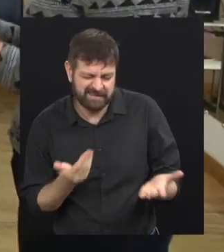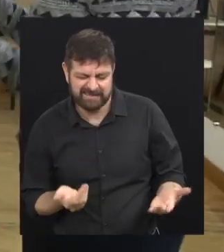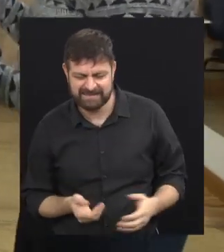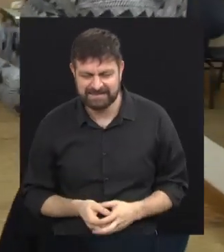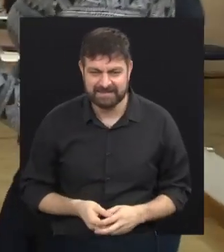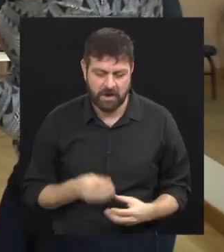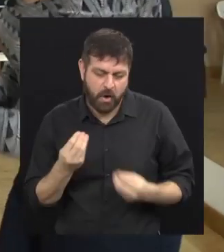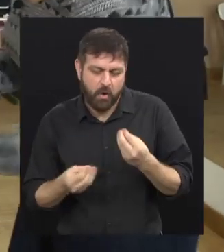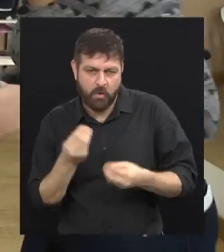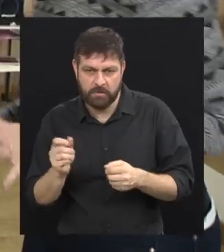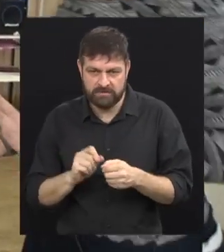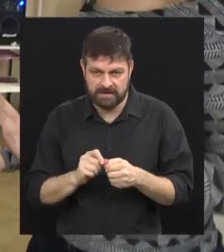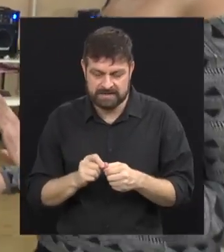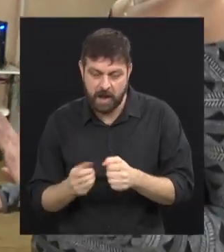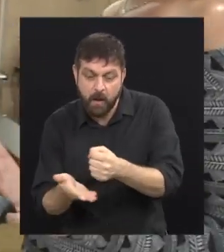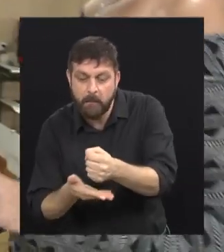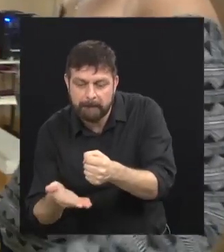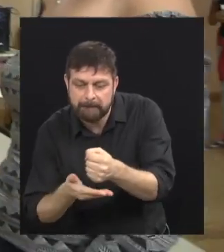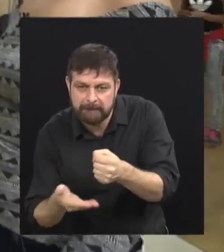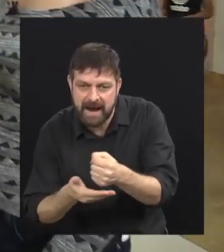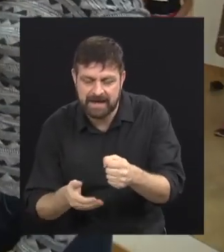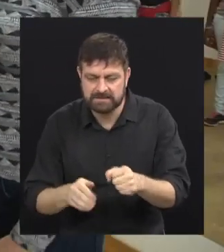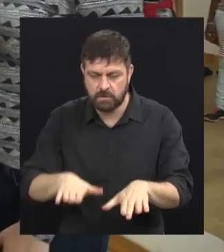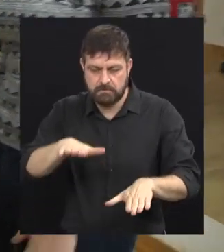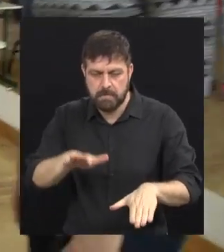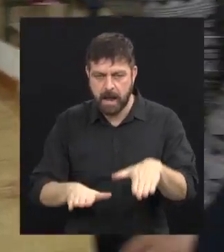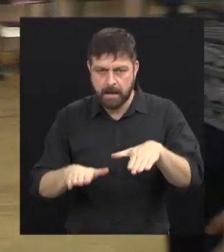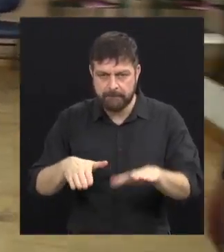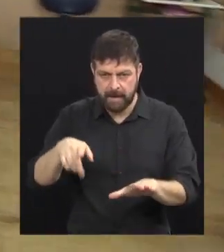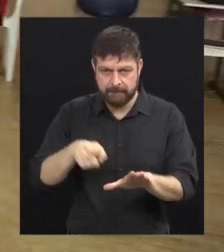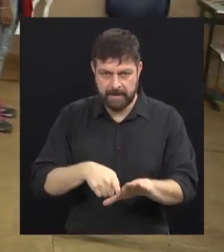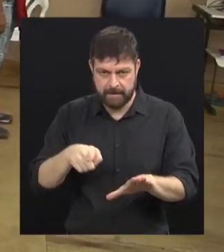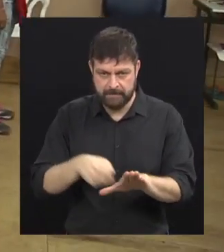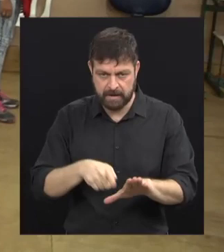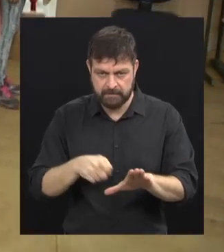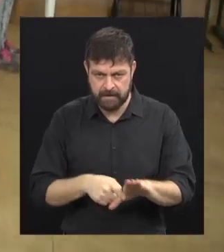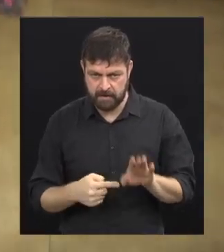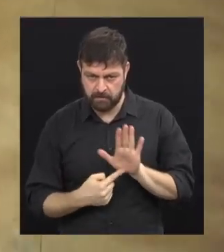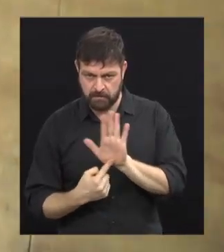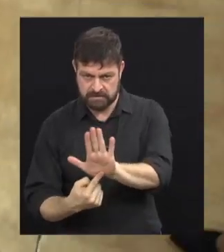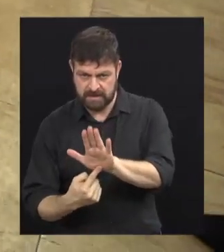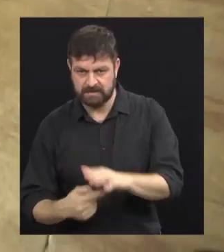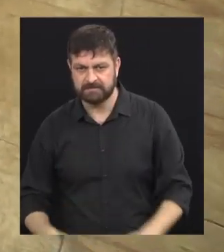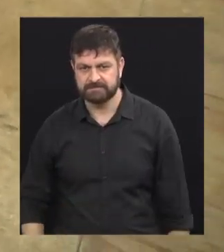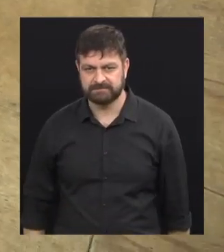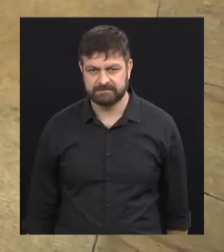entidade, o que é o passo básico de sapateado? O básico é o shampoo, que é esse daqui.